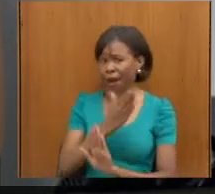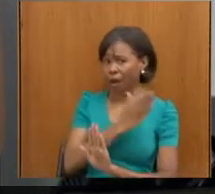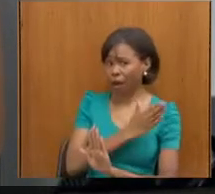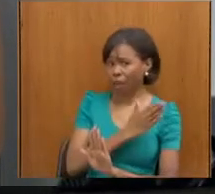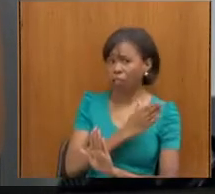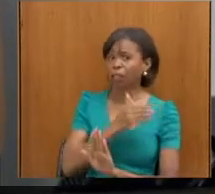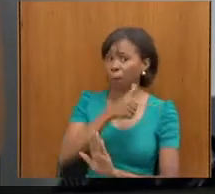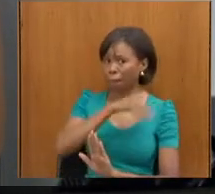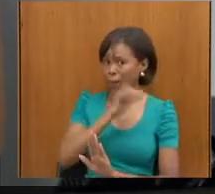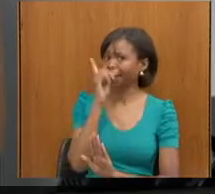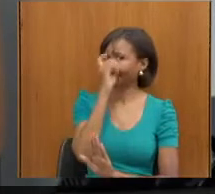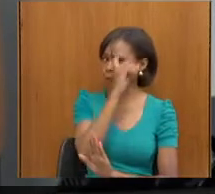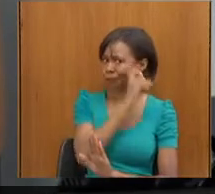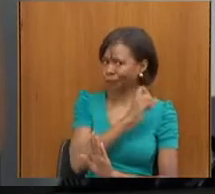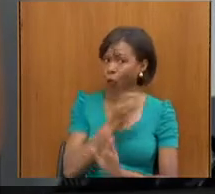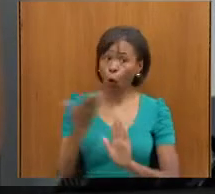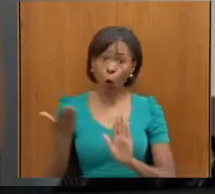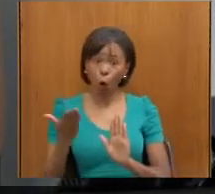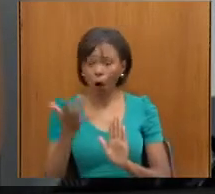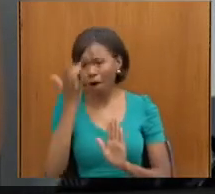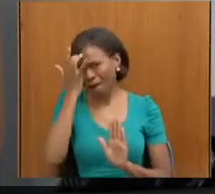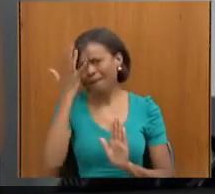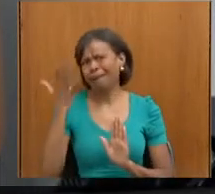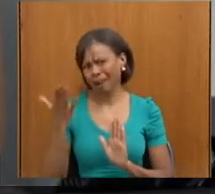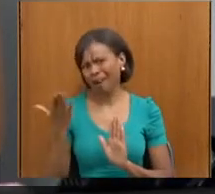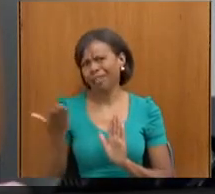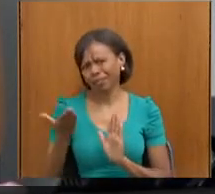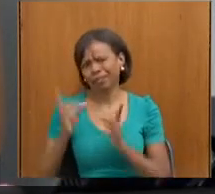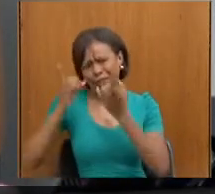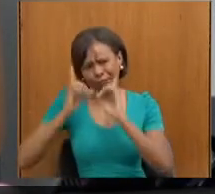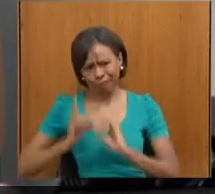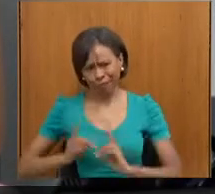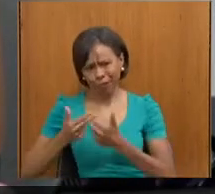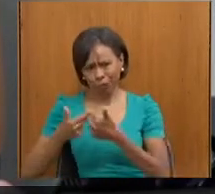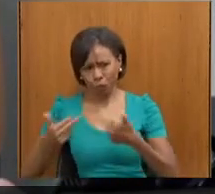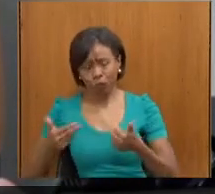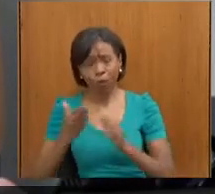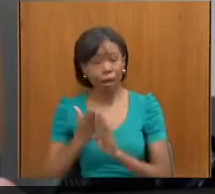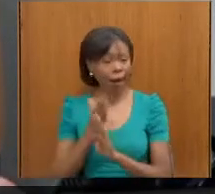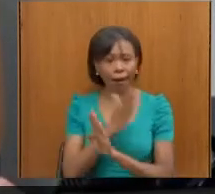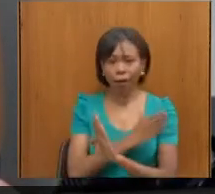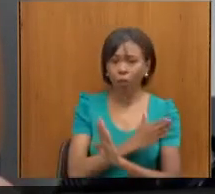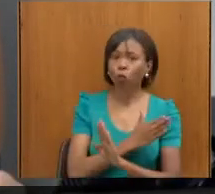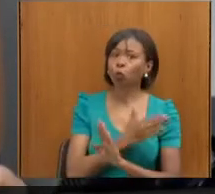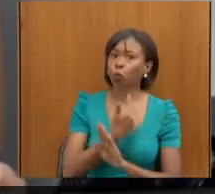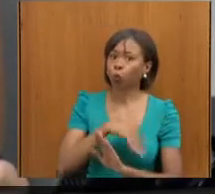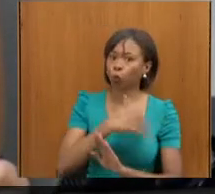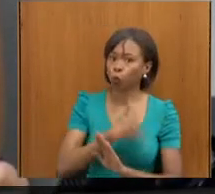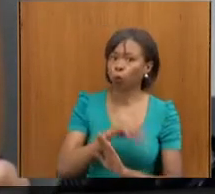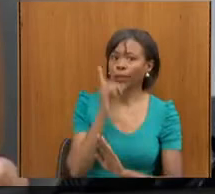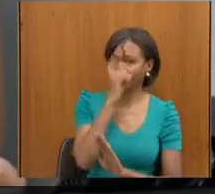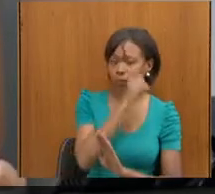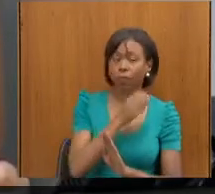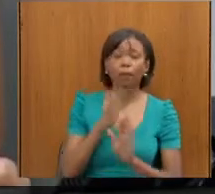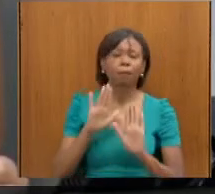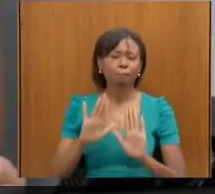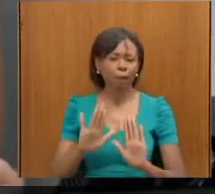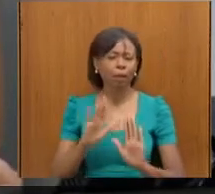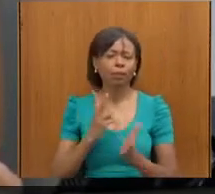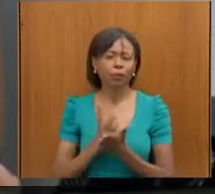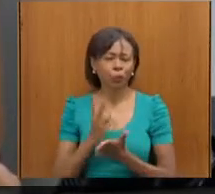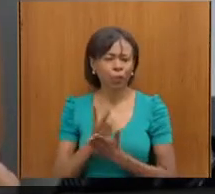hoje, que tem hoje, né, para o deficiente, mas a gente continua lutando e coisas boas